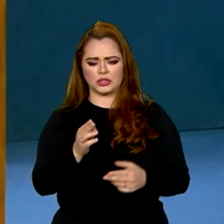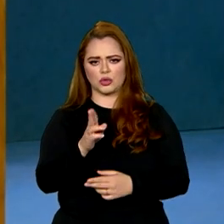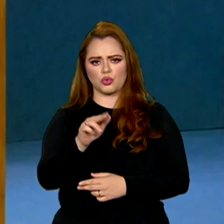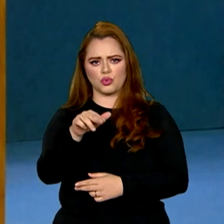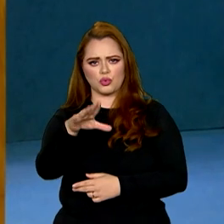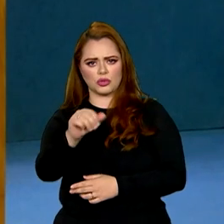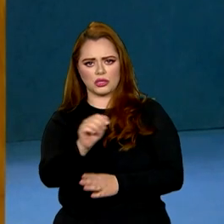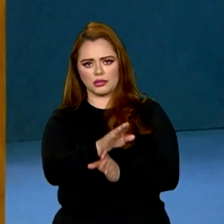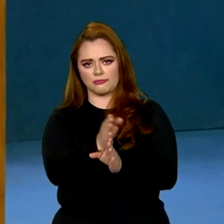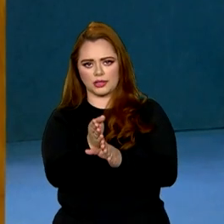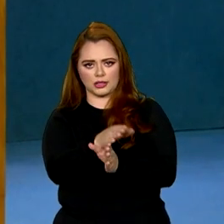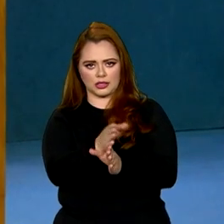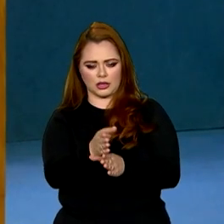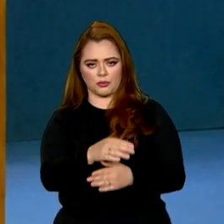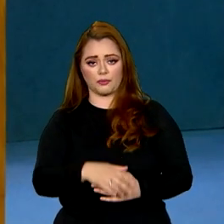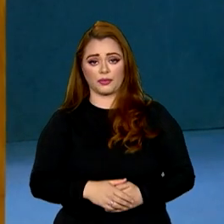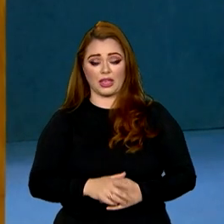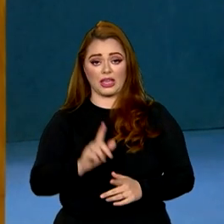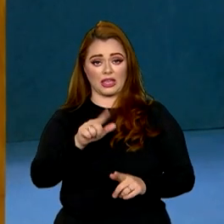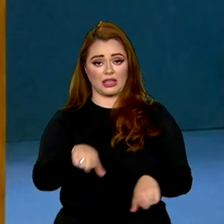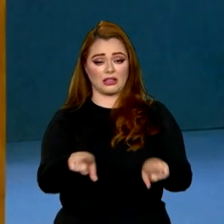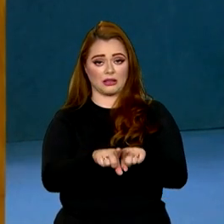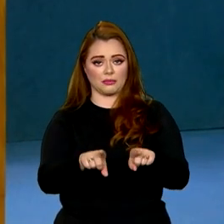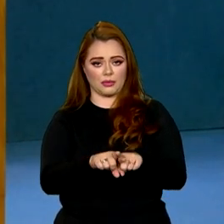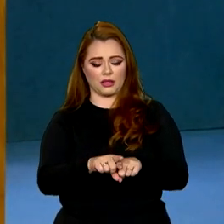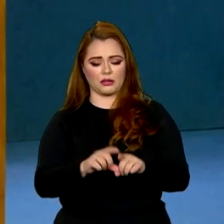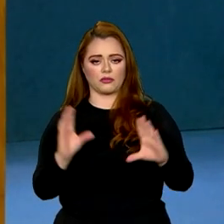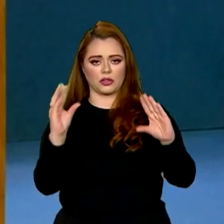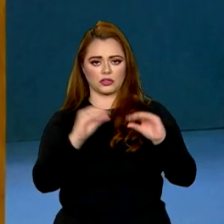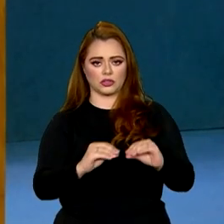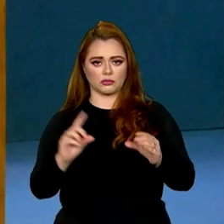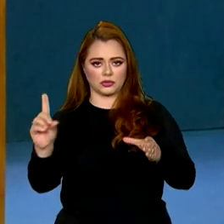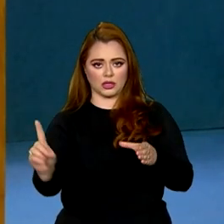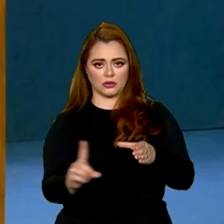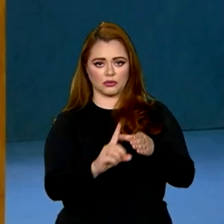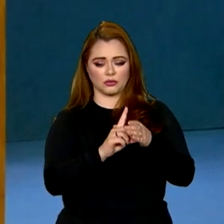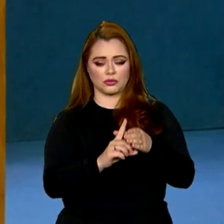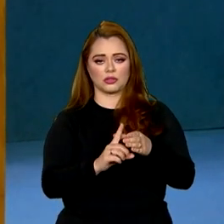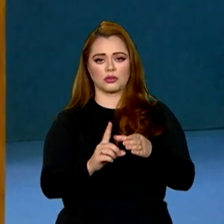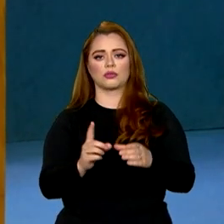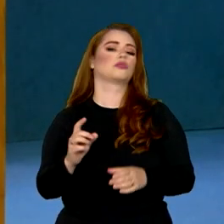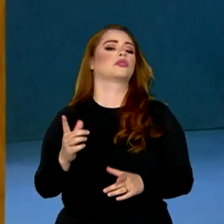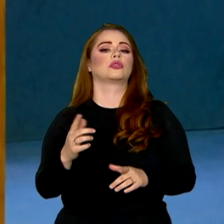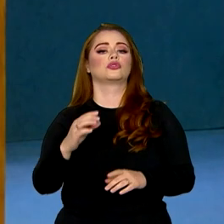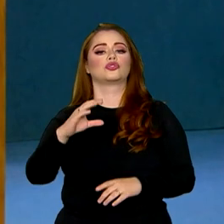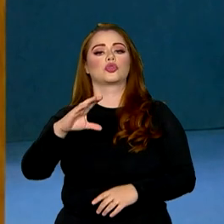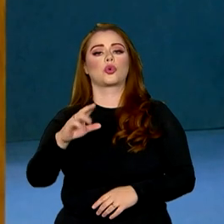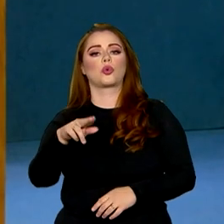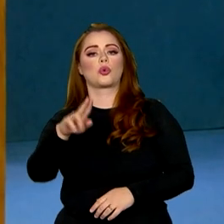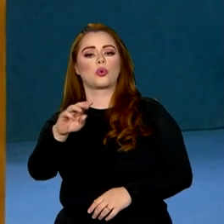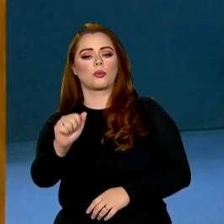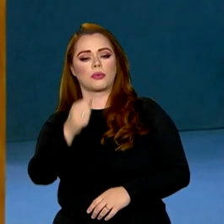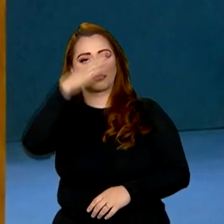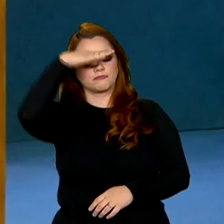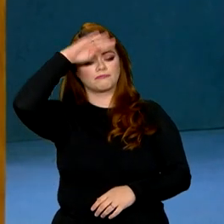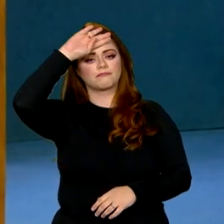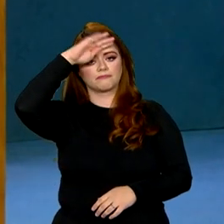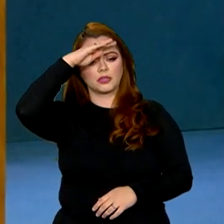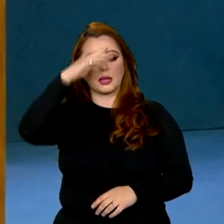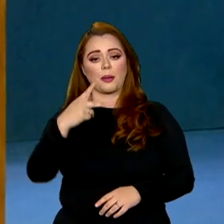rechaçamos a inclusão de Cuba na lista de estados patrocinadores de terrorismo.